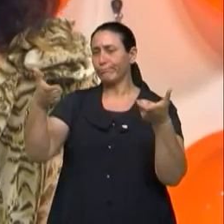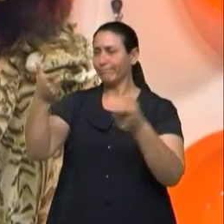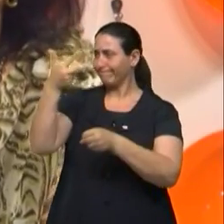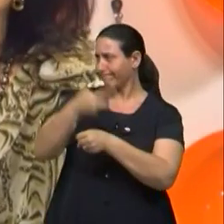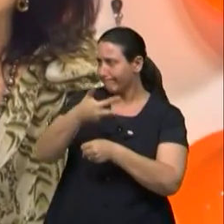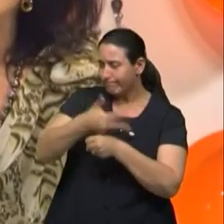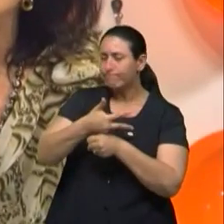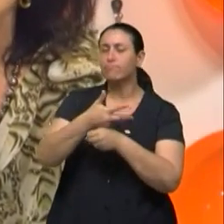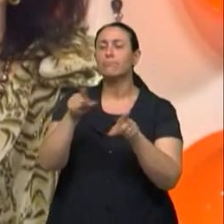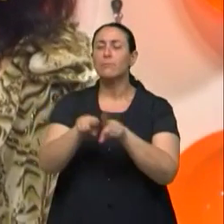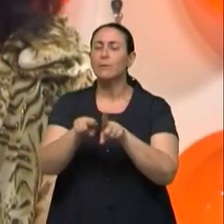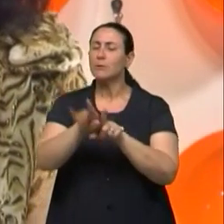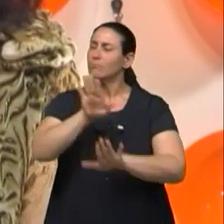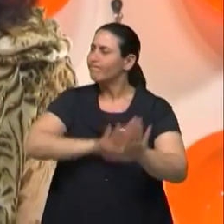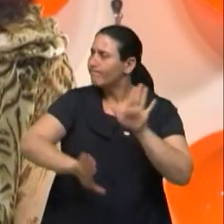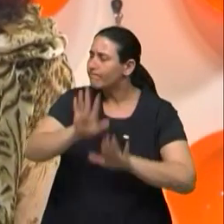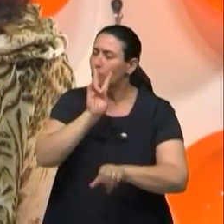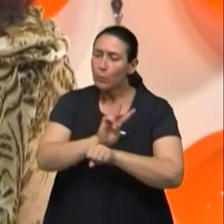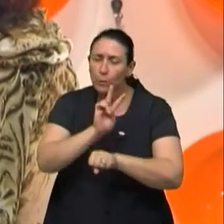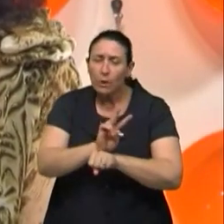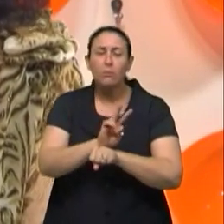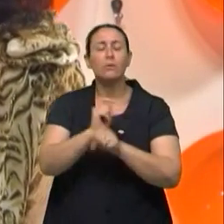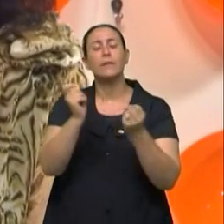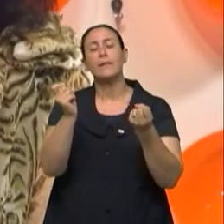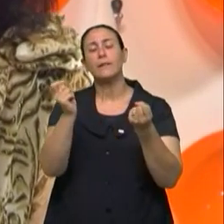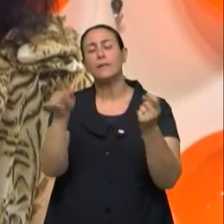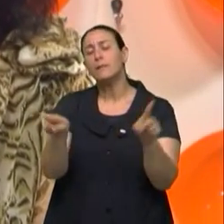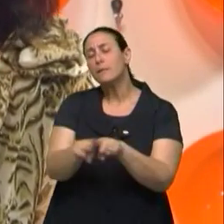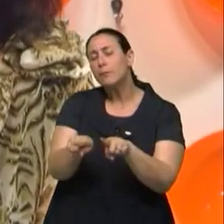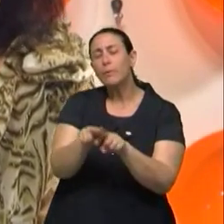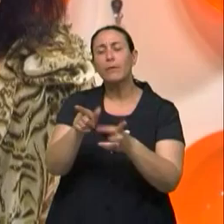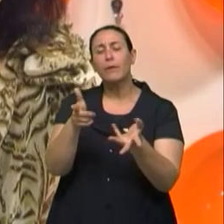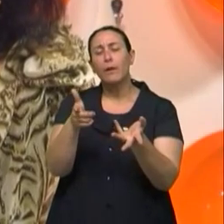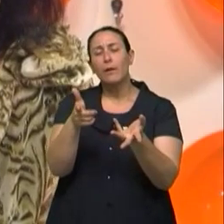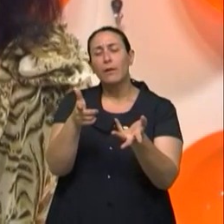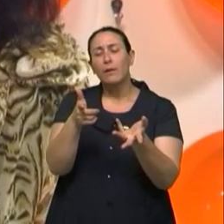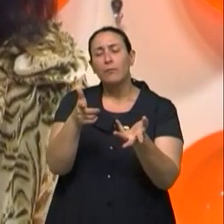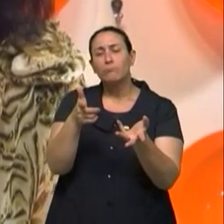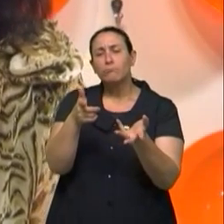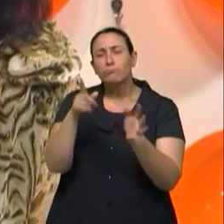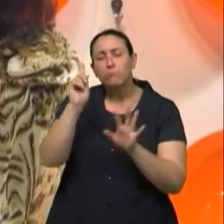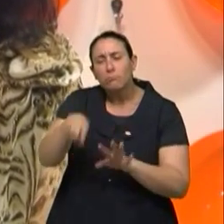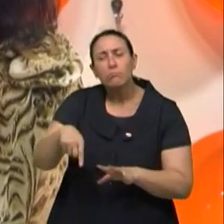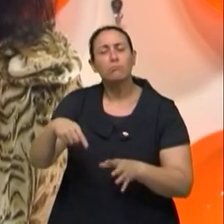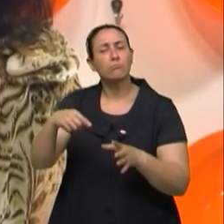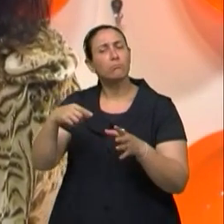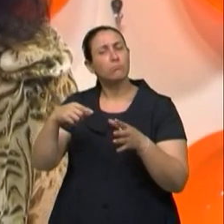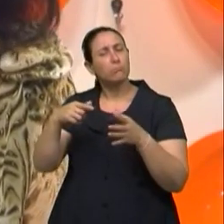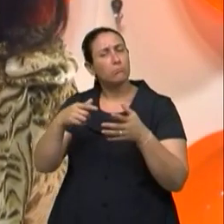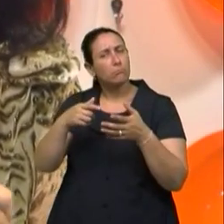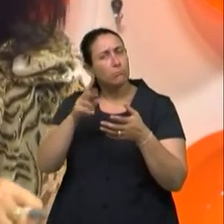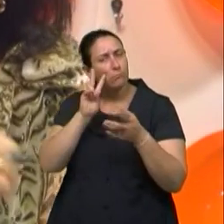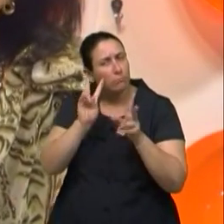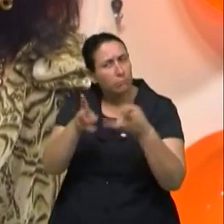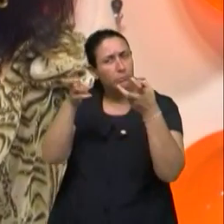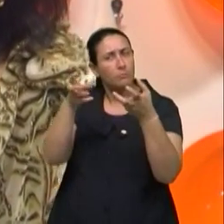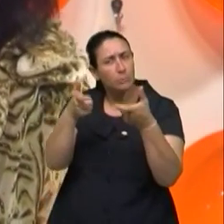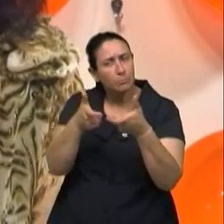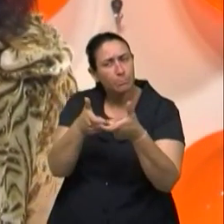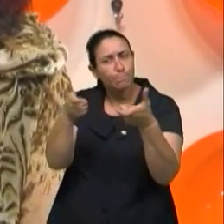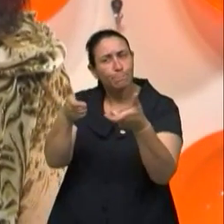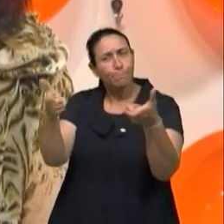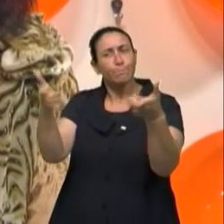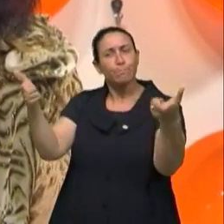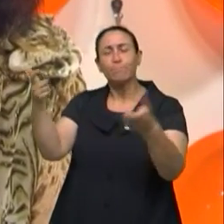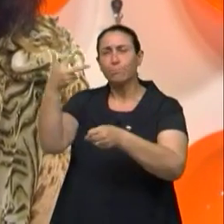a questão desses cuidados, a questão de estar realmente muito mais evidente que o maior número